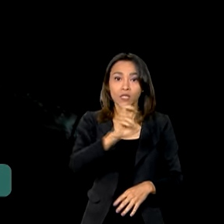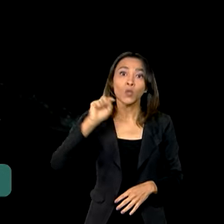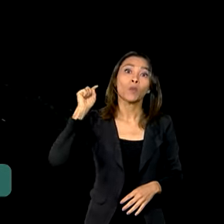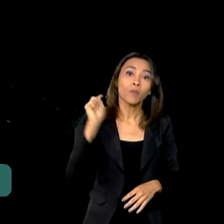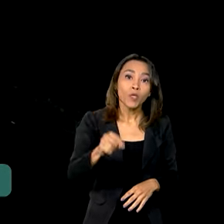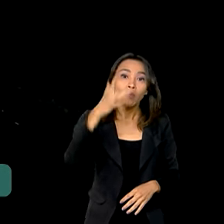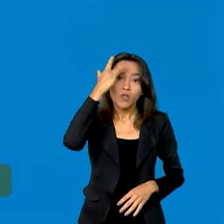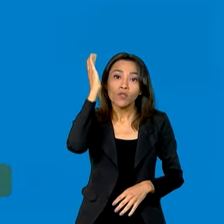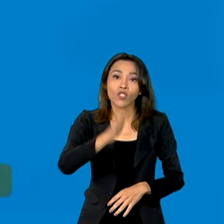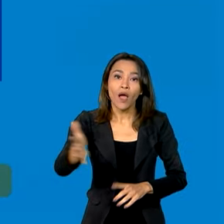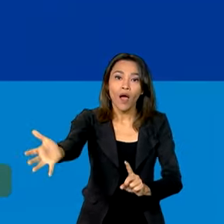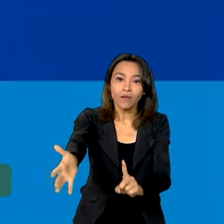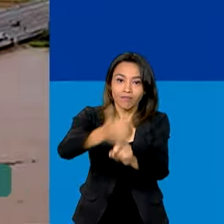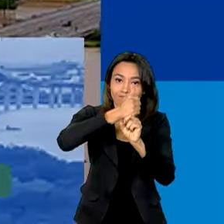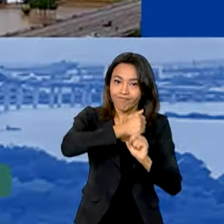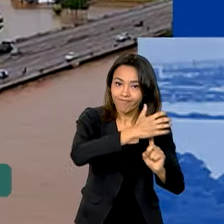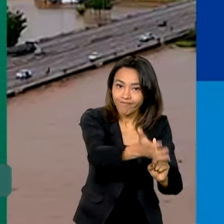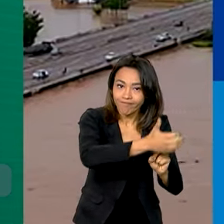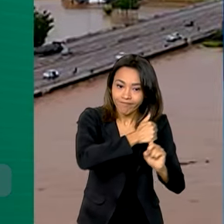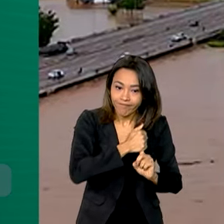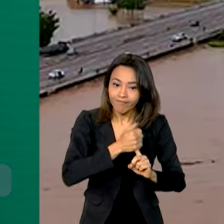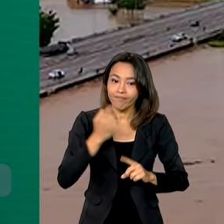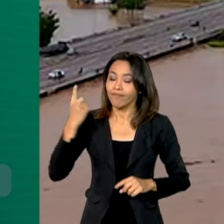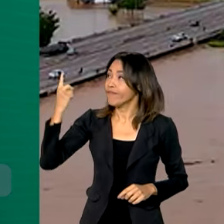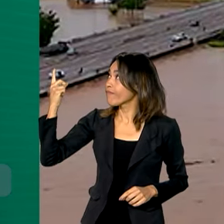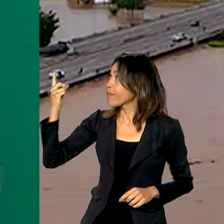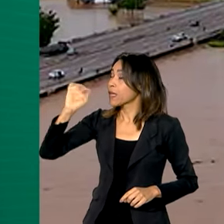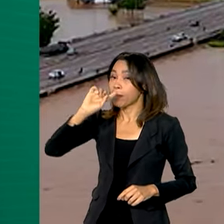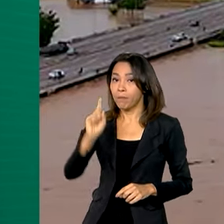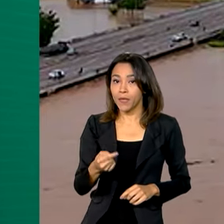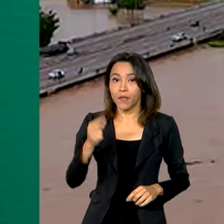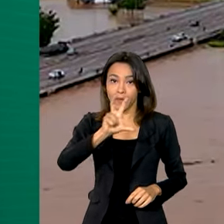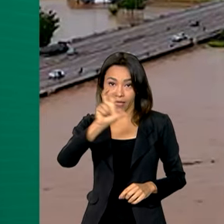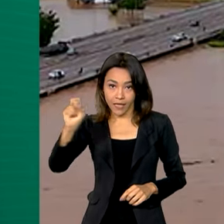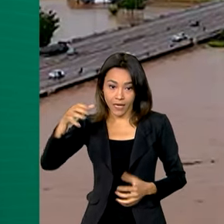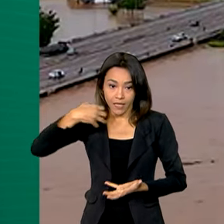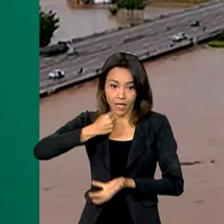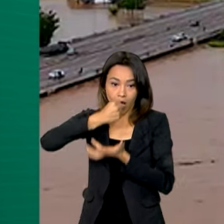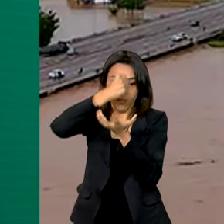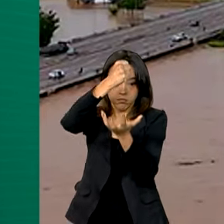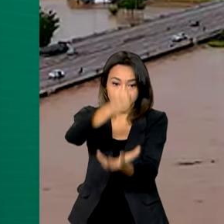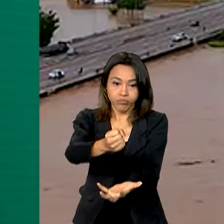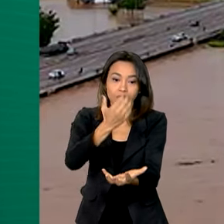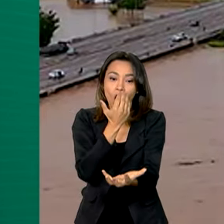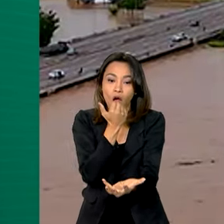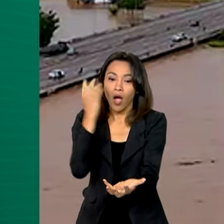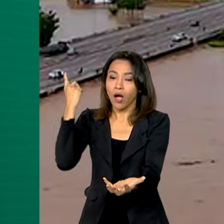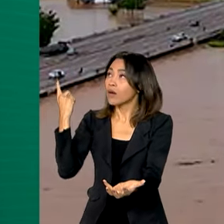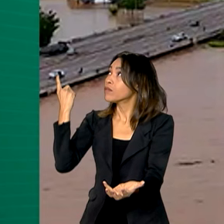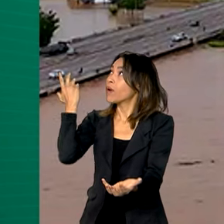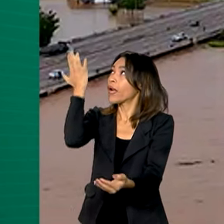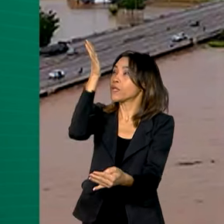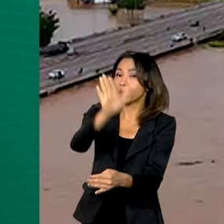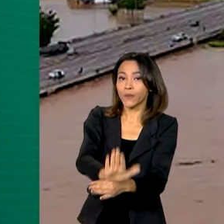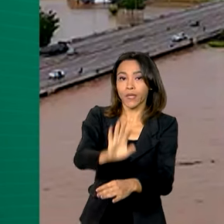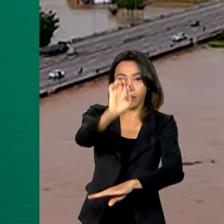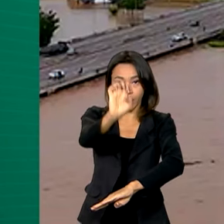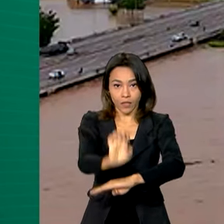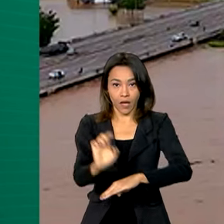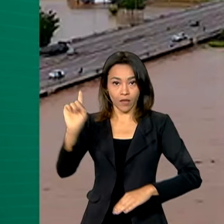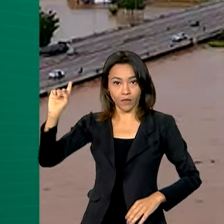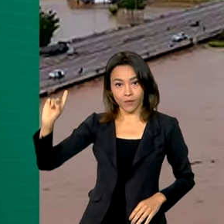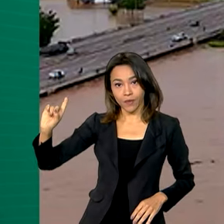foram resgatadas. 1.500 cestas de alimentos chegaram nesta terça-feira para atender o estado. Numa ação